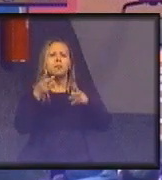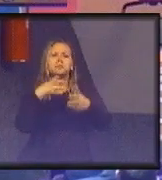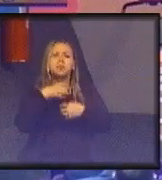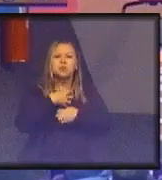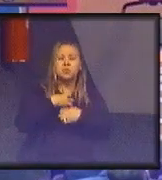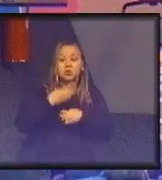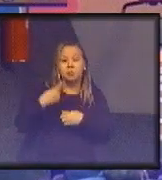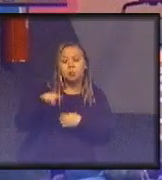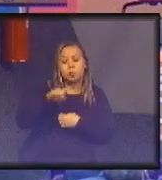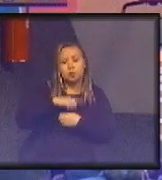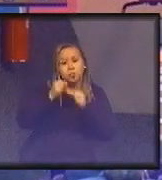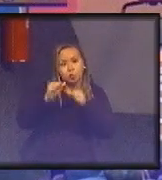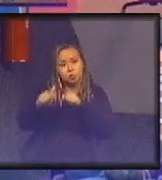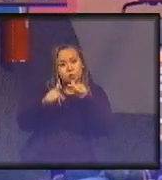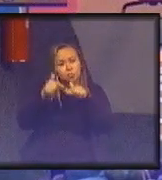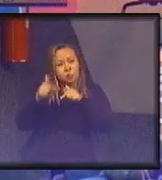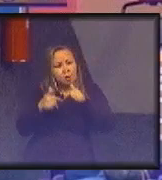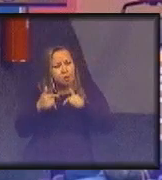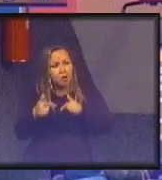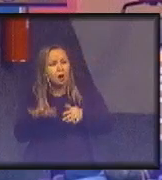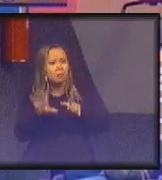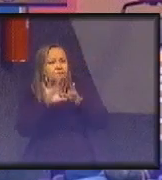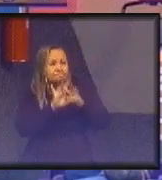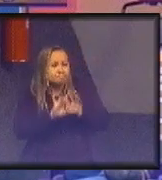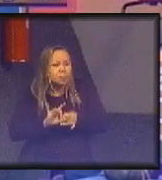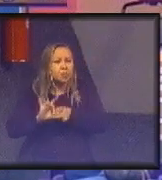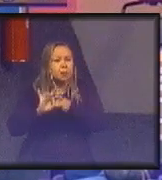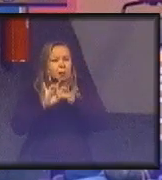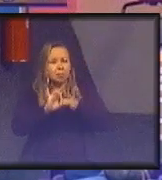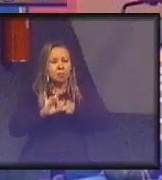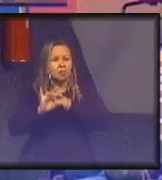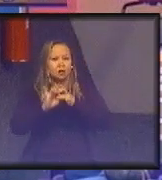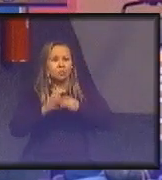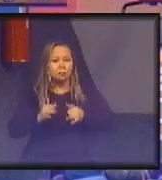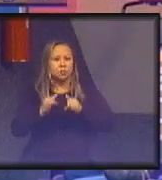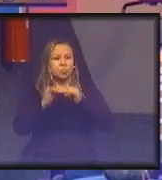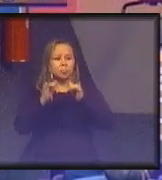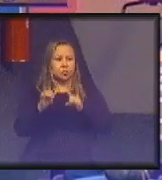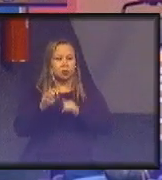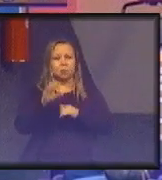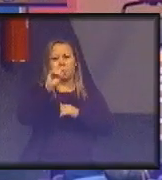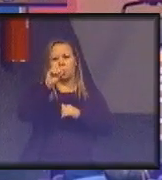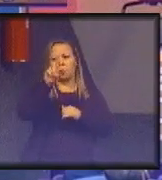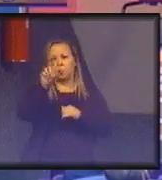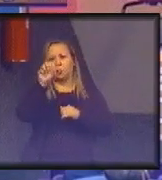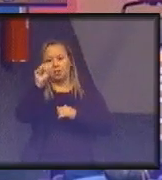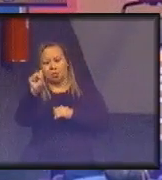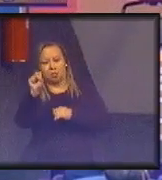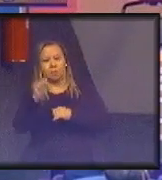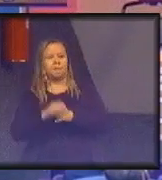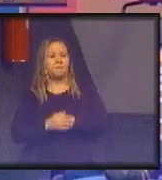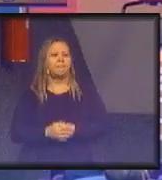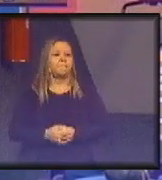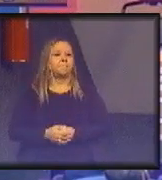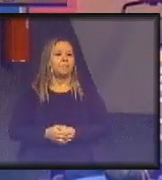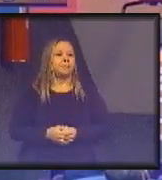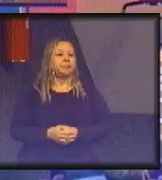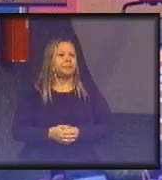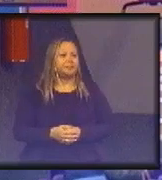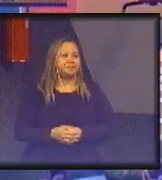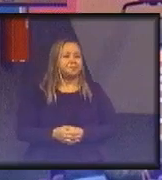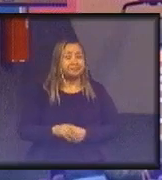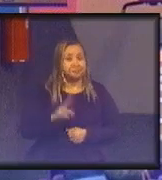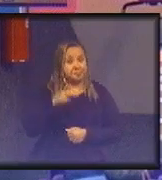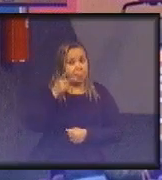nós podemos trabalhar a sinergia desses ODSs. E aqui eu vou dizer para vocês que é uma das